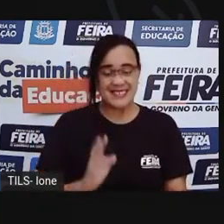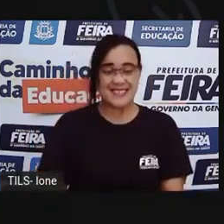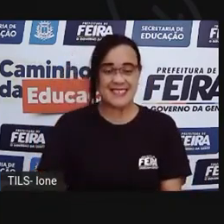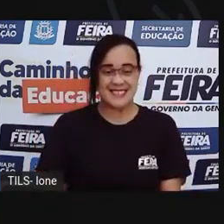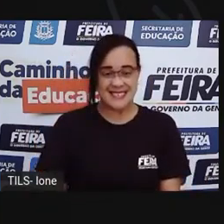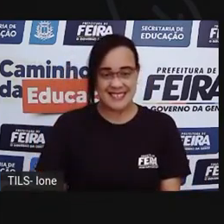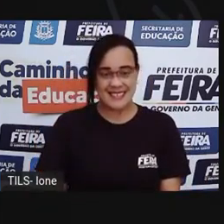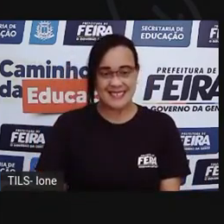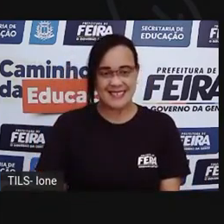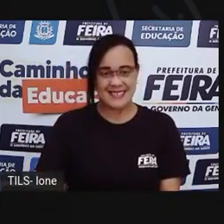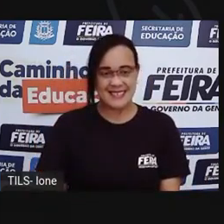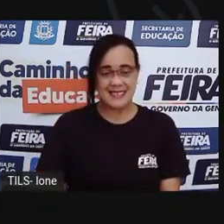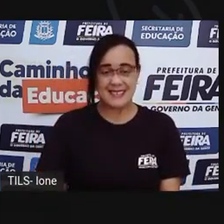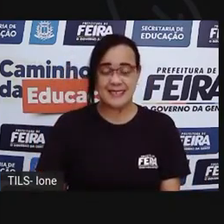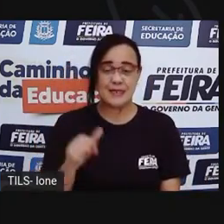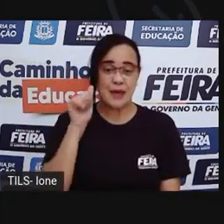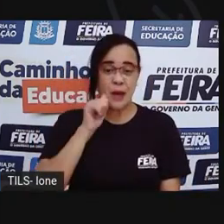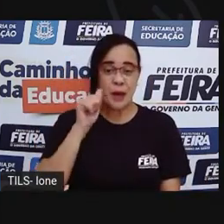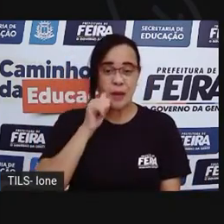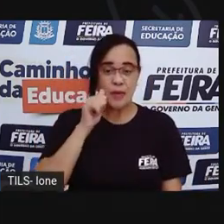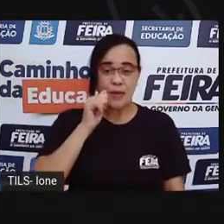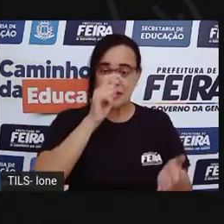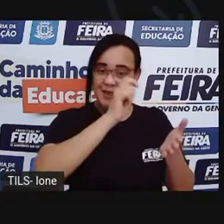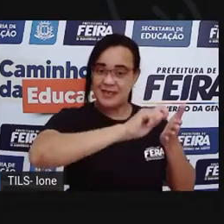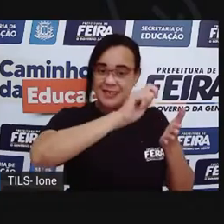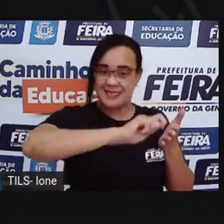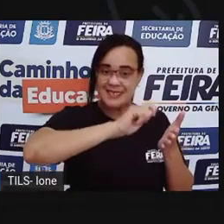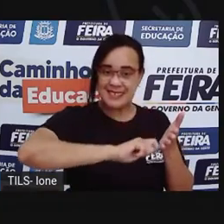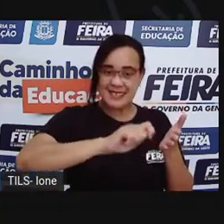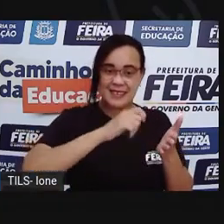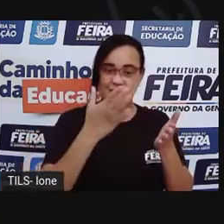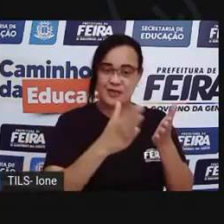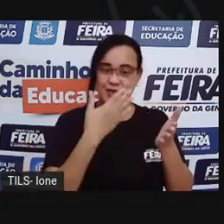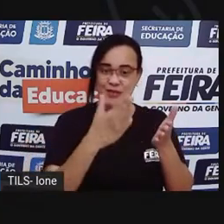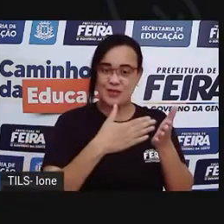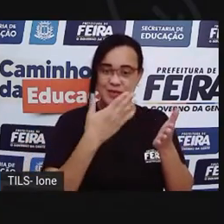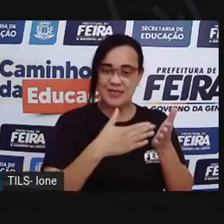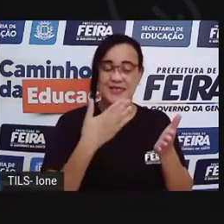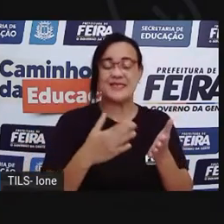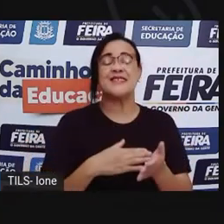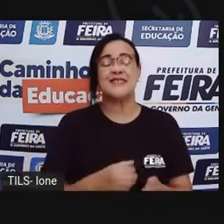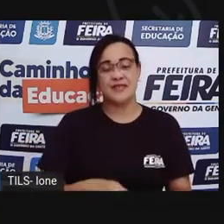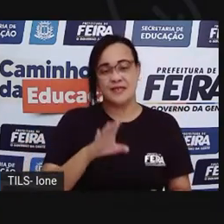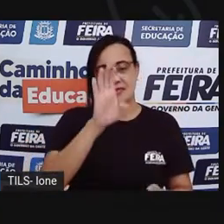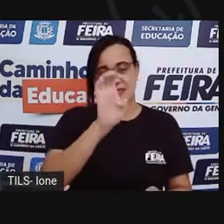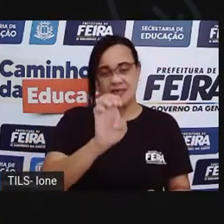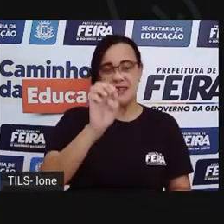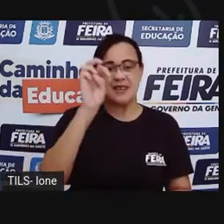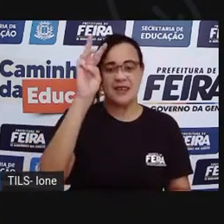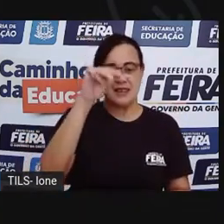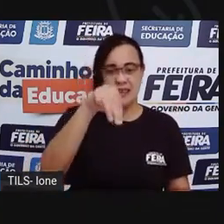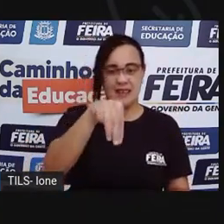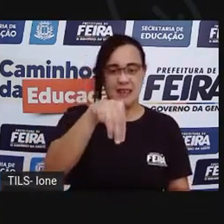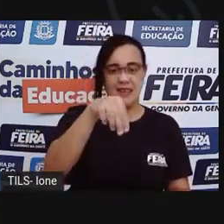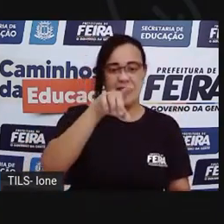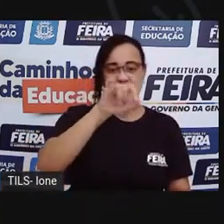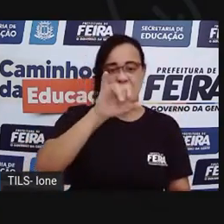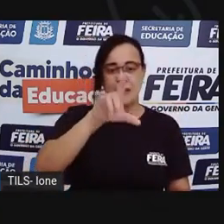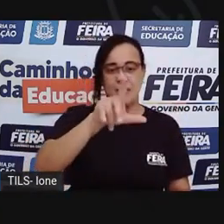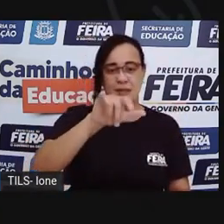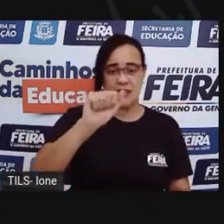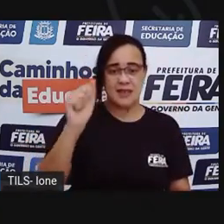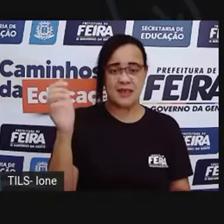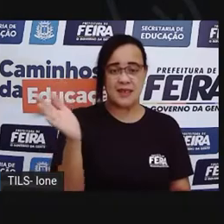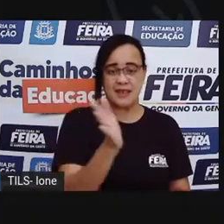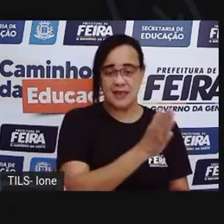aqui é a autora do livro, Emília Nunes. E essa aqui é